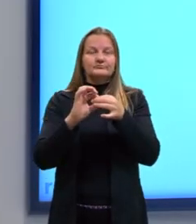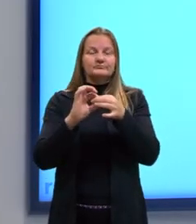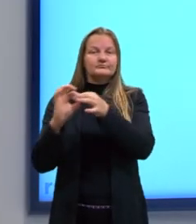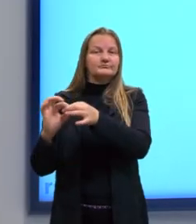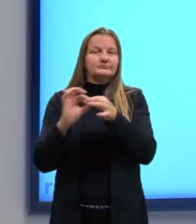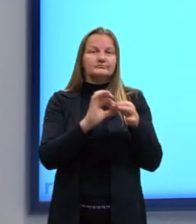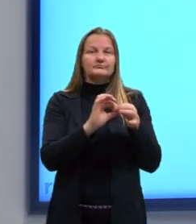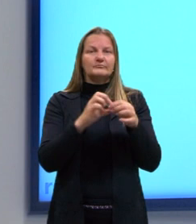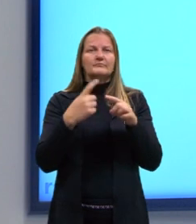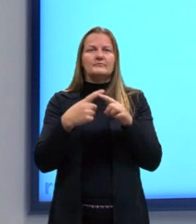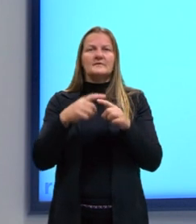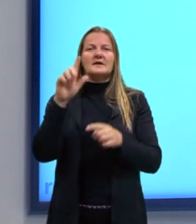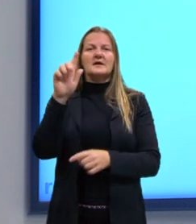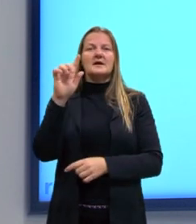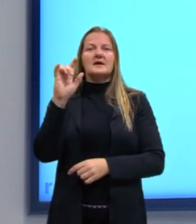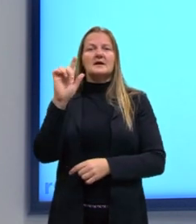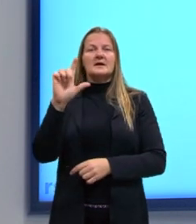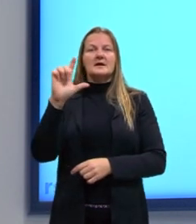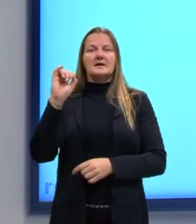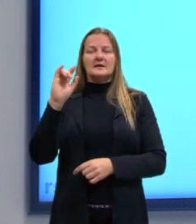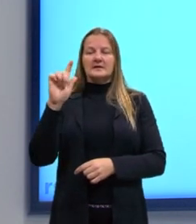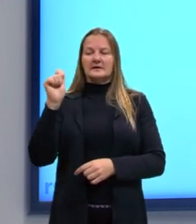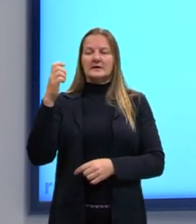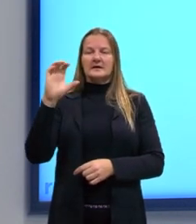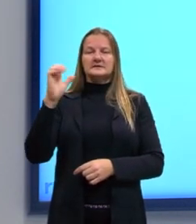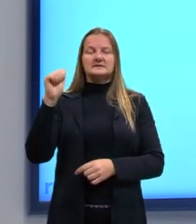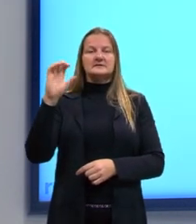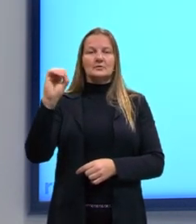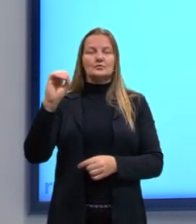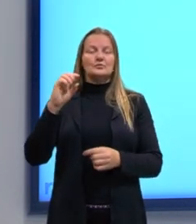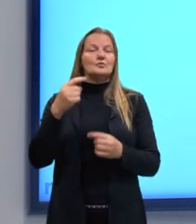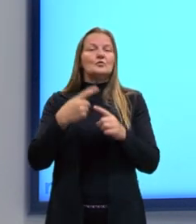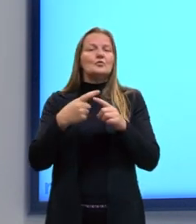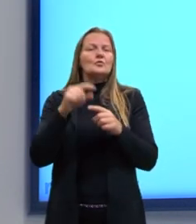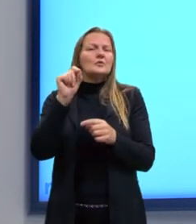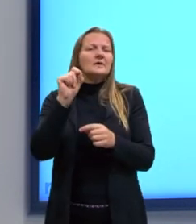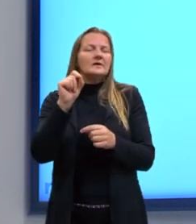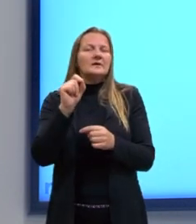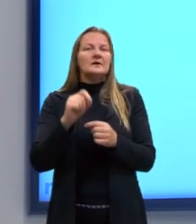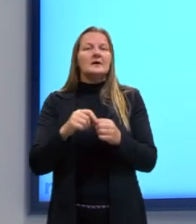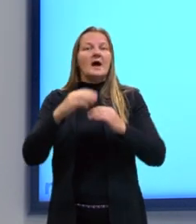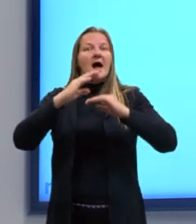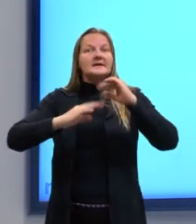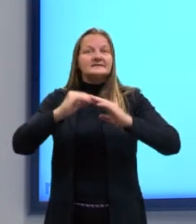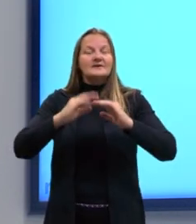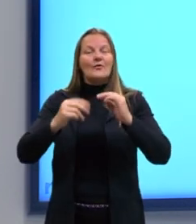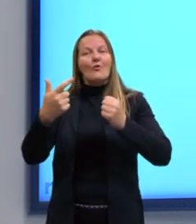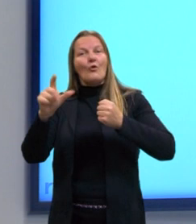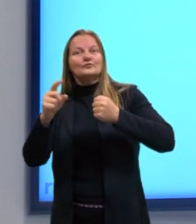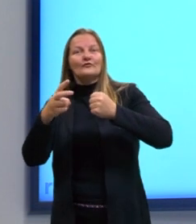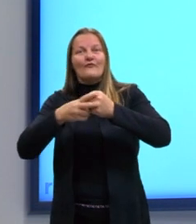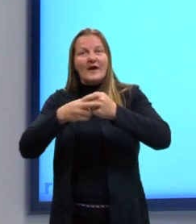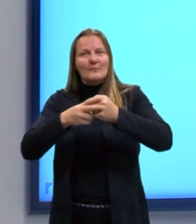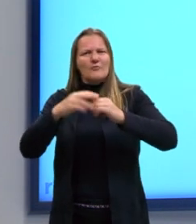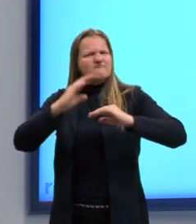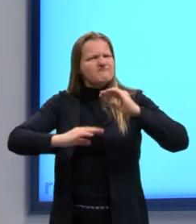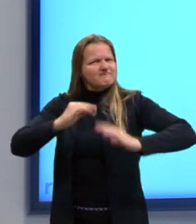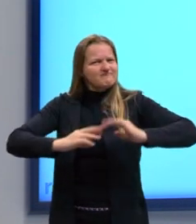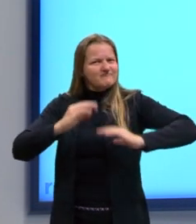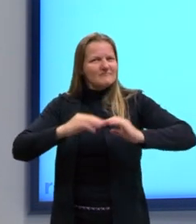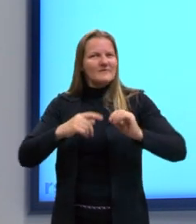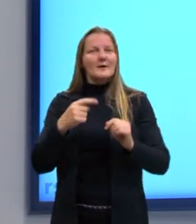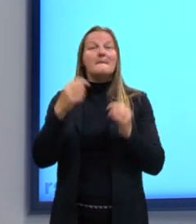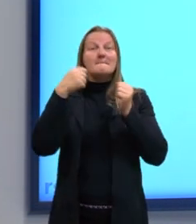ligação? Porque tudo que não for verbo de ligação é verbo de ação. Então, é muito mais fácil a gente